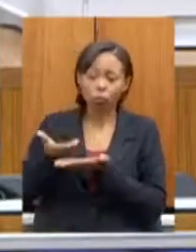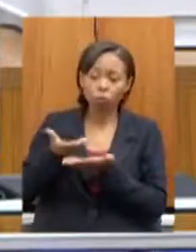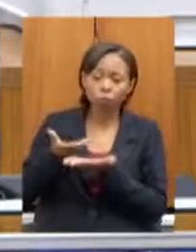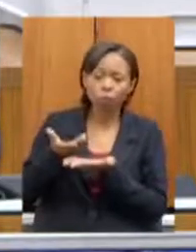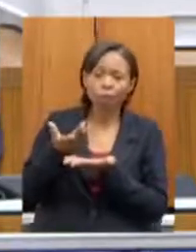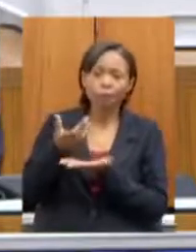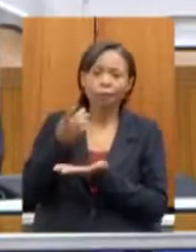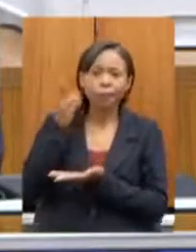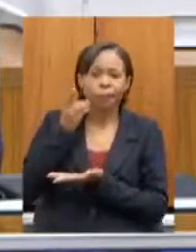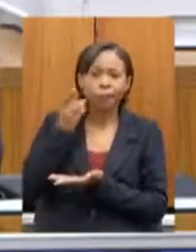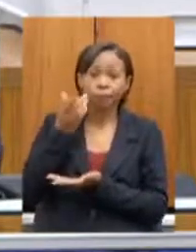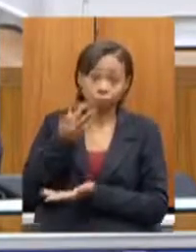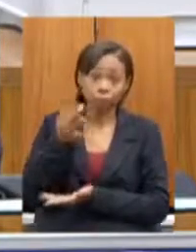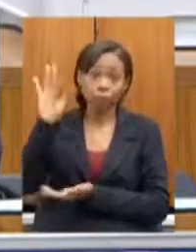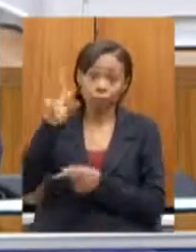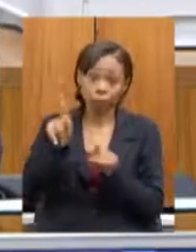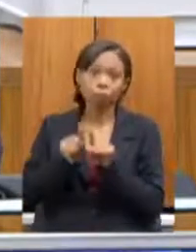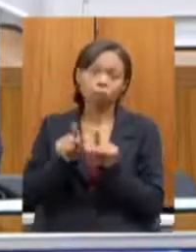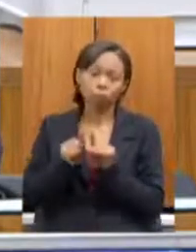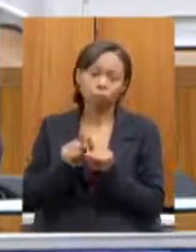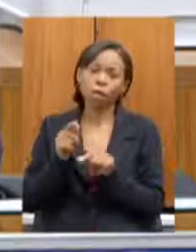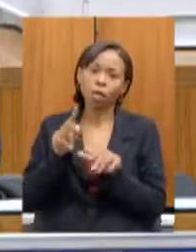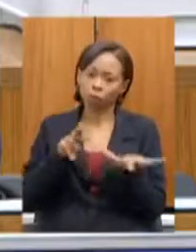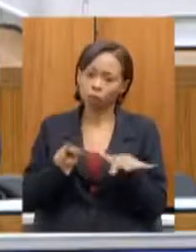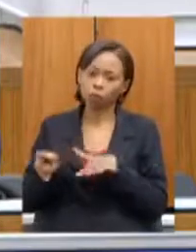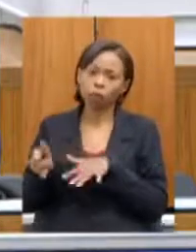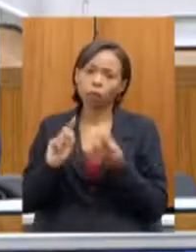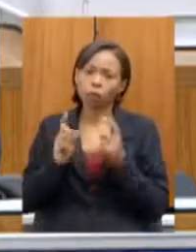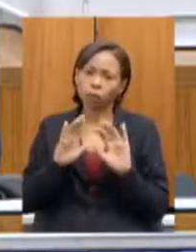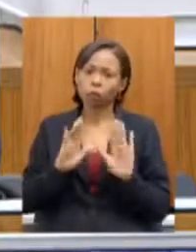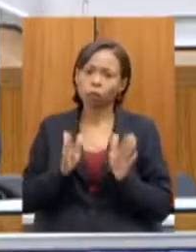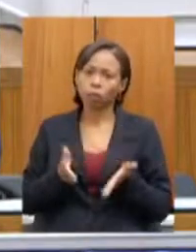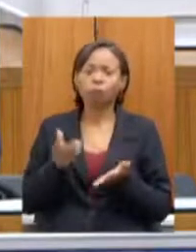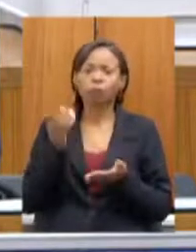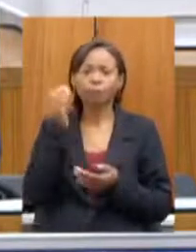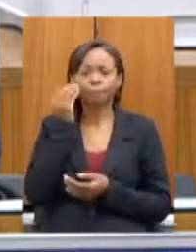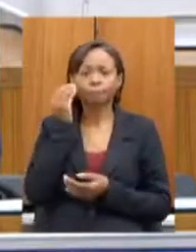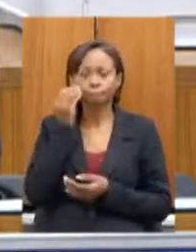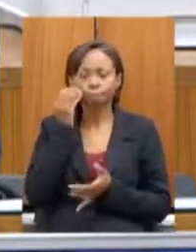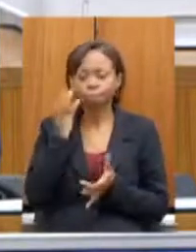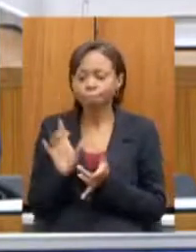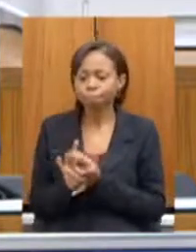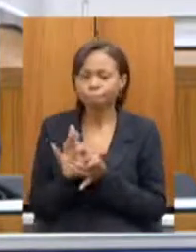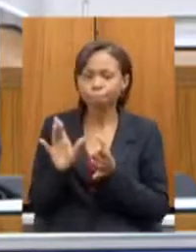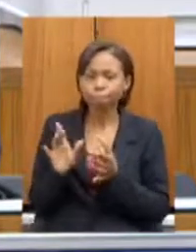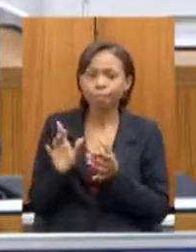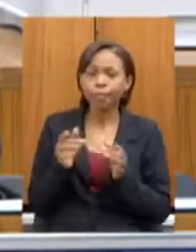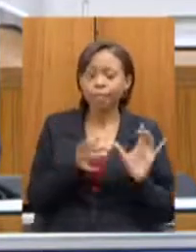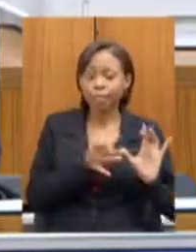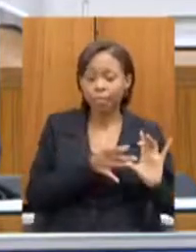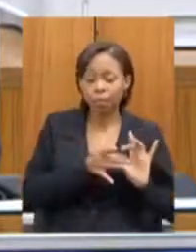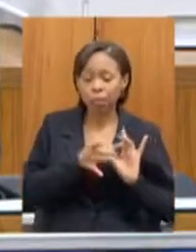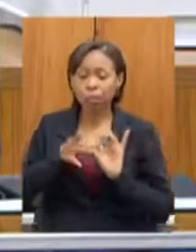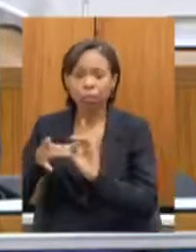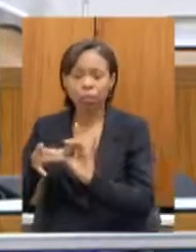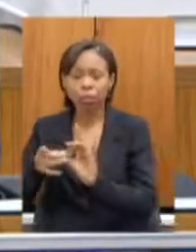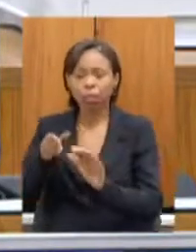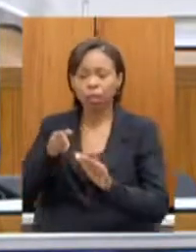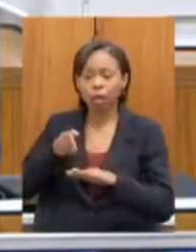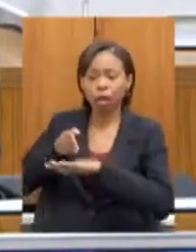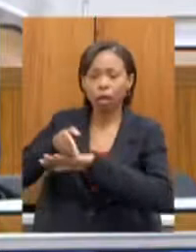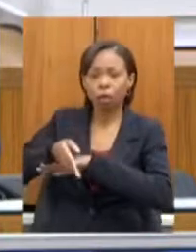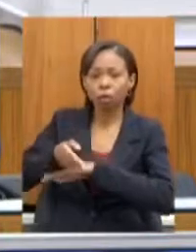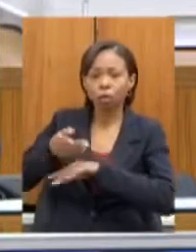tivemos uma reunião essa semana para tentar viabilizar esse acesso que é fundamental para aquele investimento na